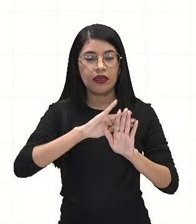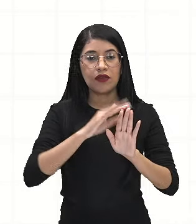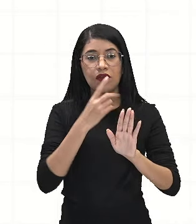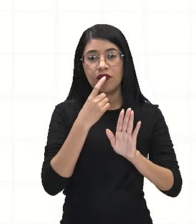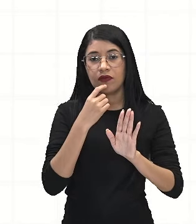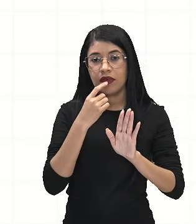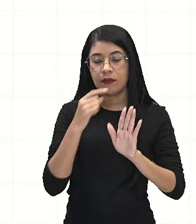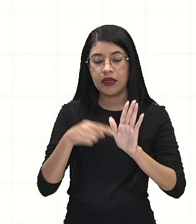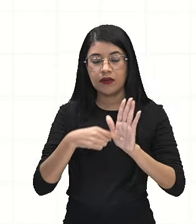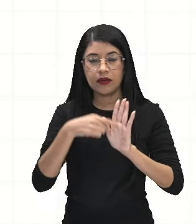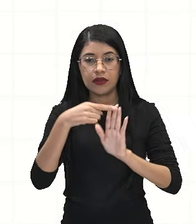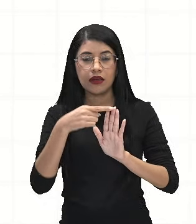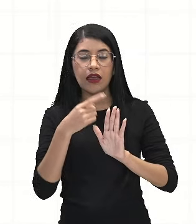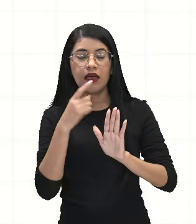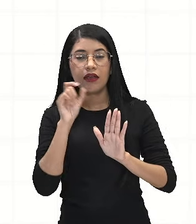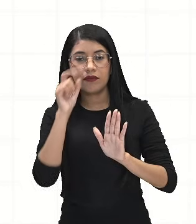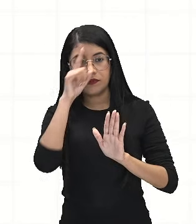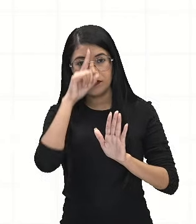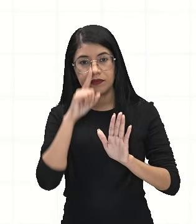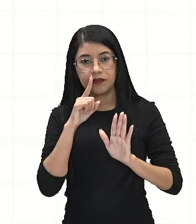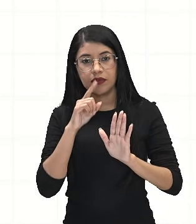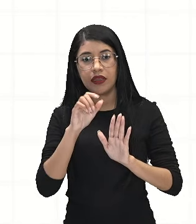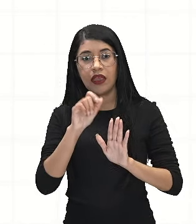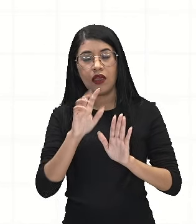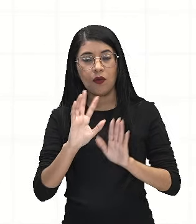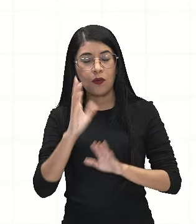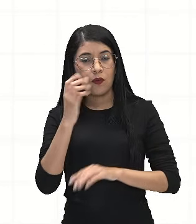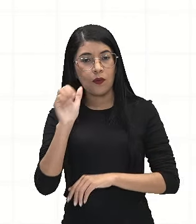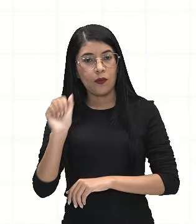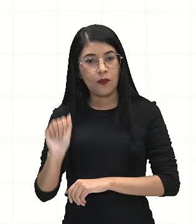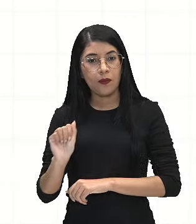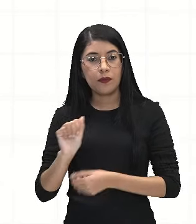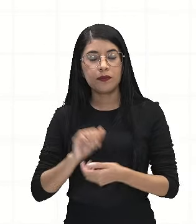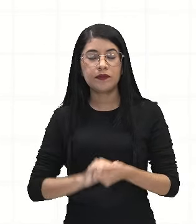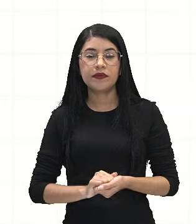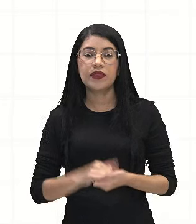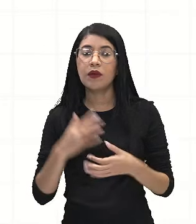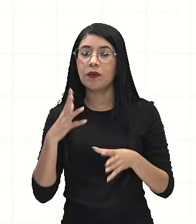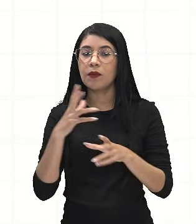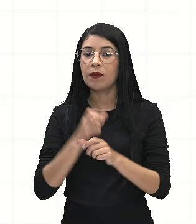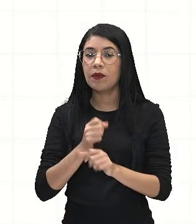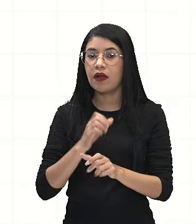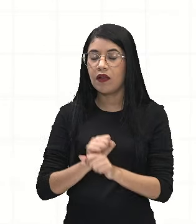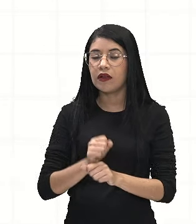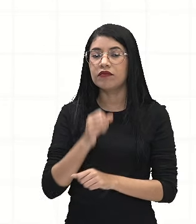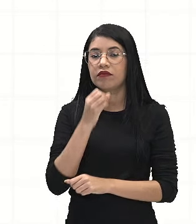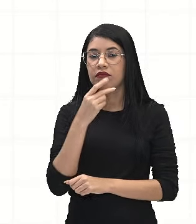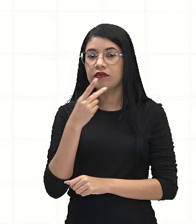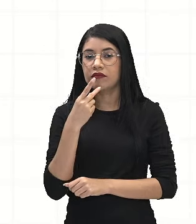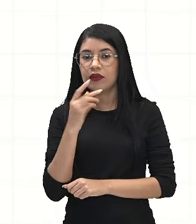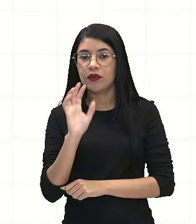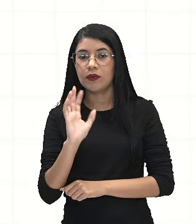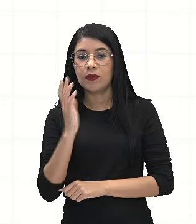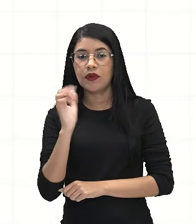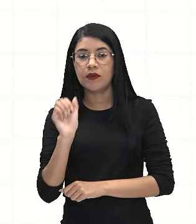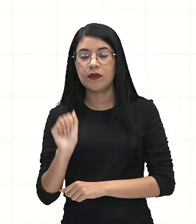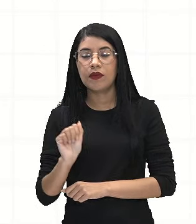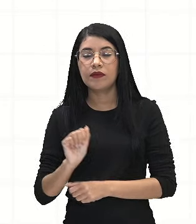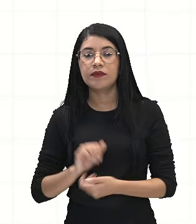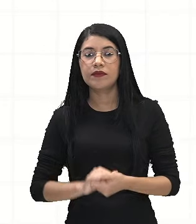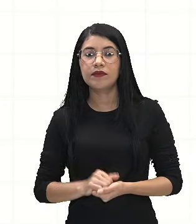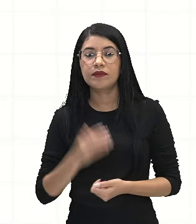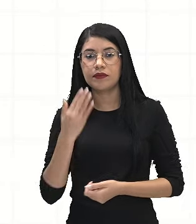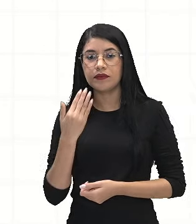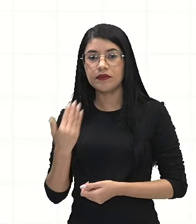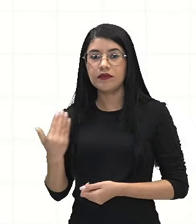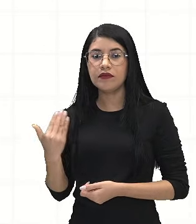a face amarela. Esse é o evento A. Então, se a gente calcular a probabilidade desse evento A, tá bem aqui, ó, a resposta.